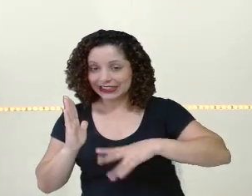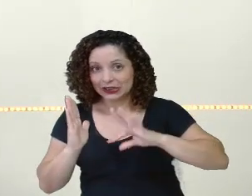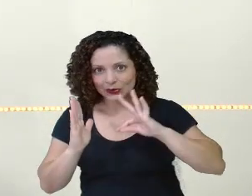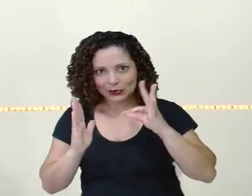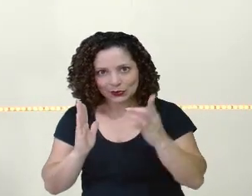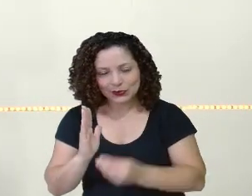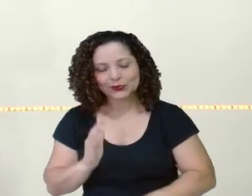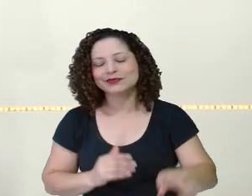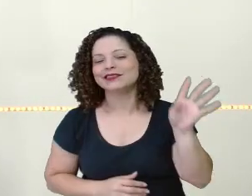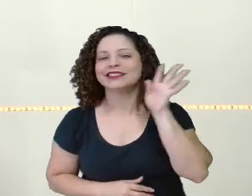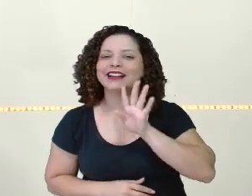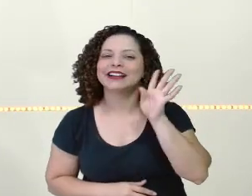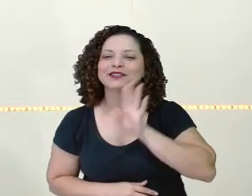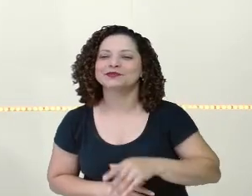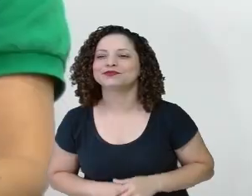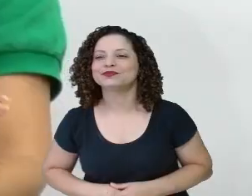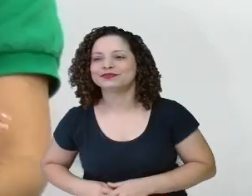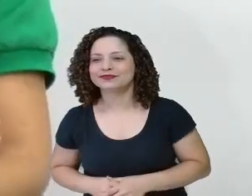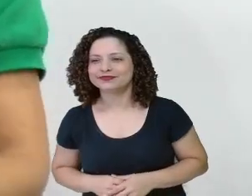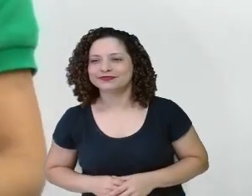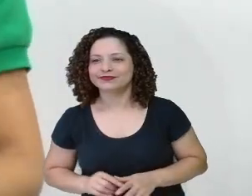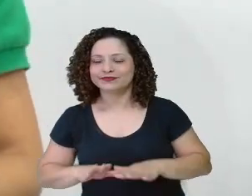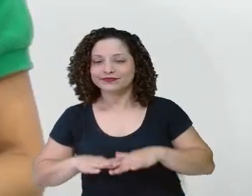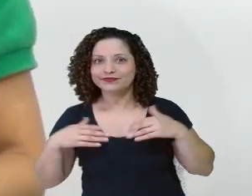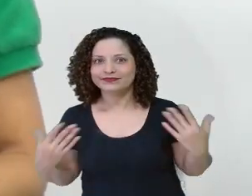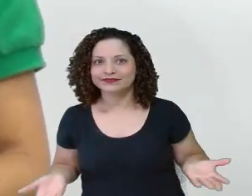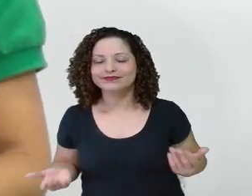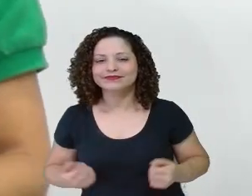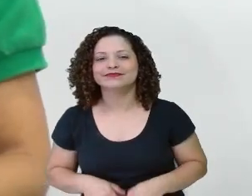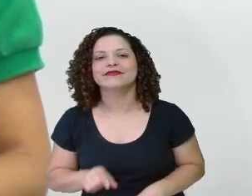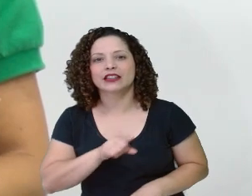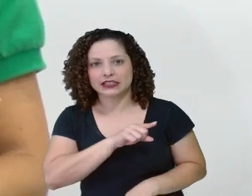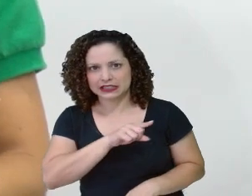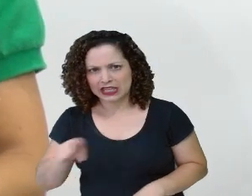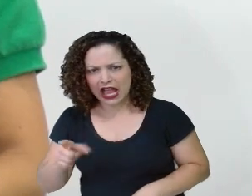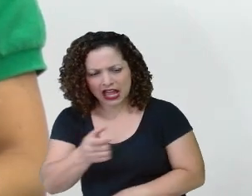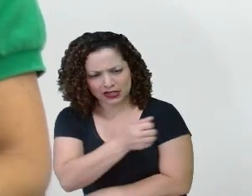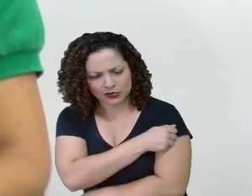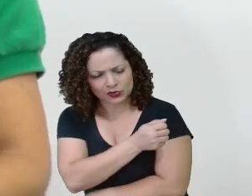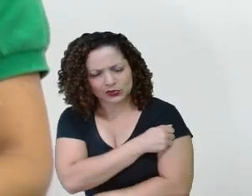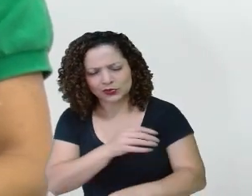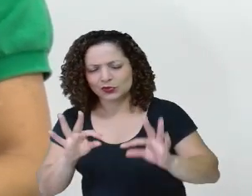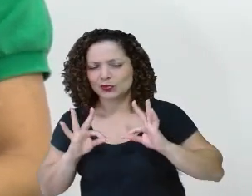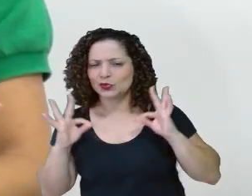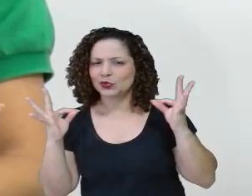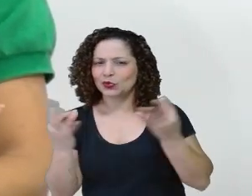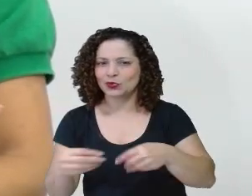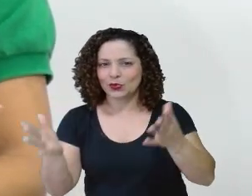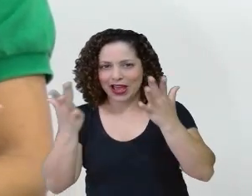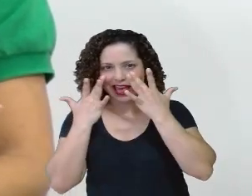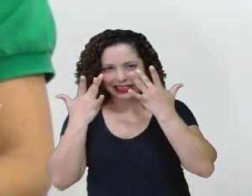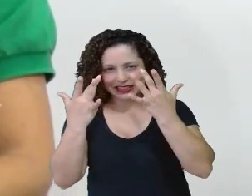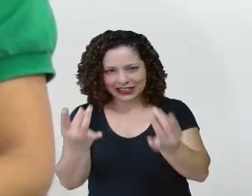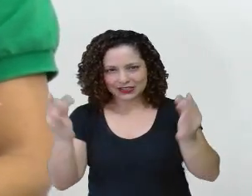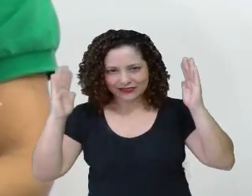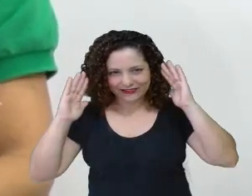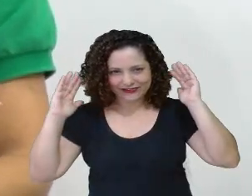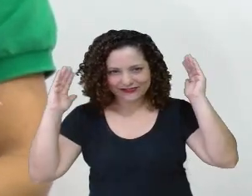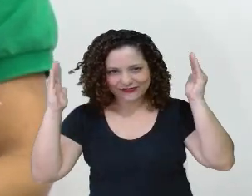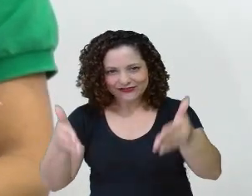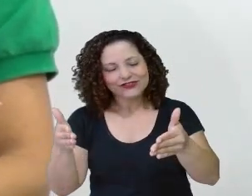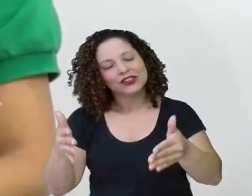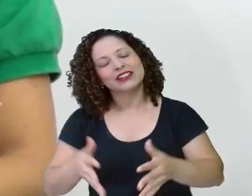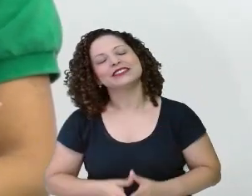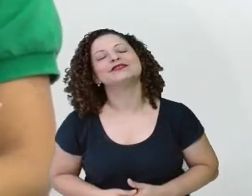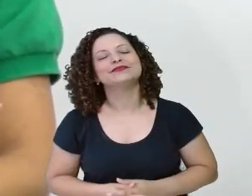E aí, professora Cátia? A turma está bastante atenta, viu? Professora Esté, com certeza todos acompanharam a sua